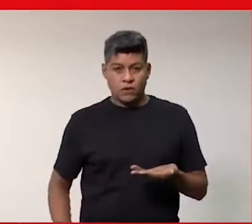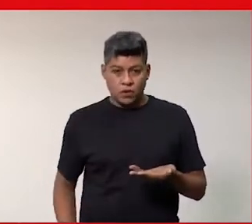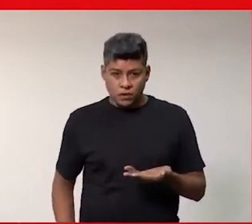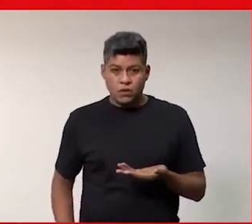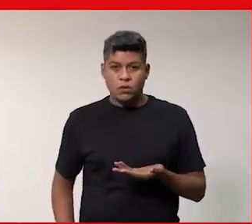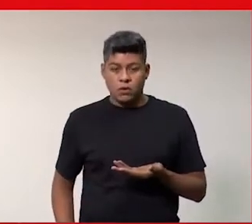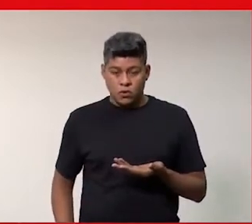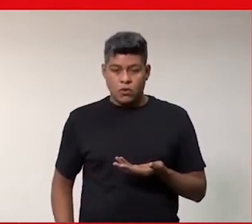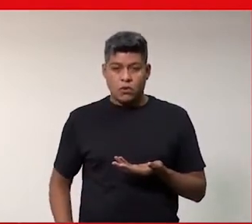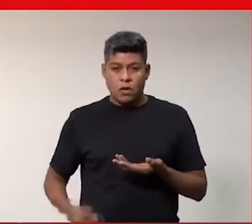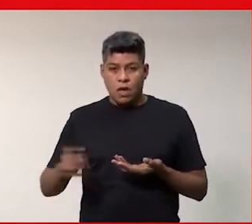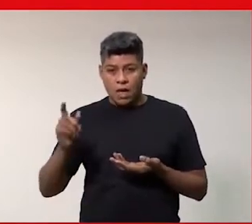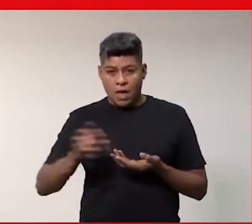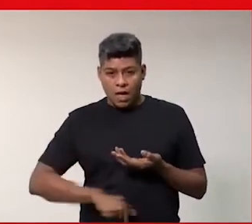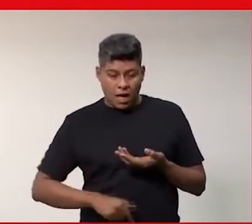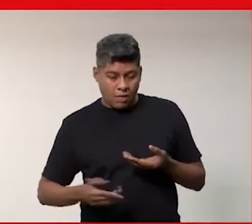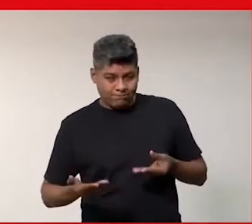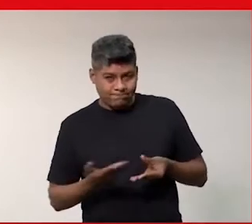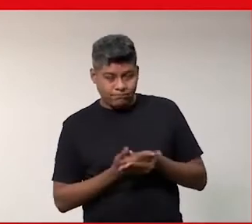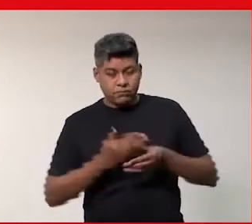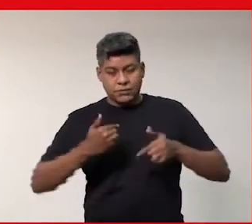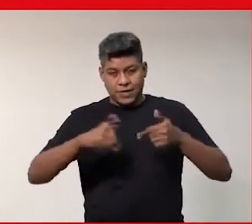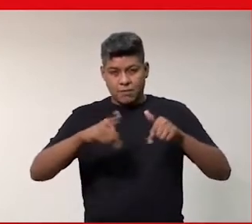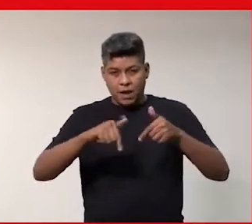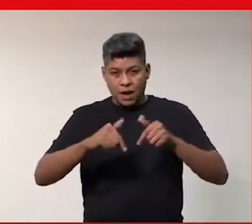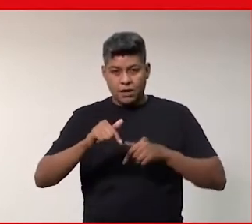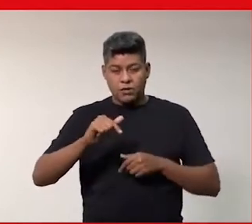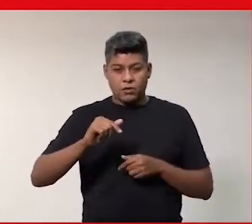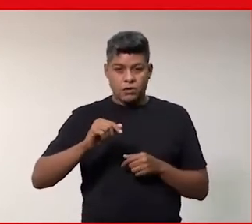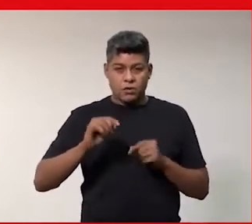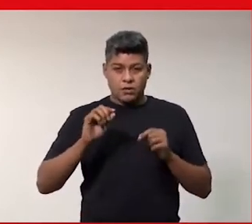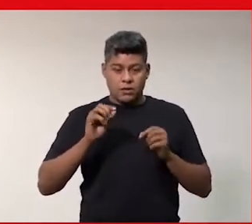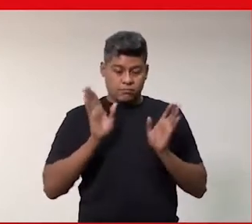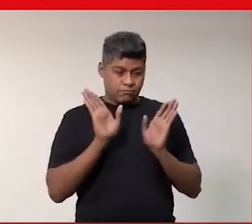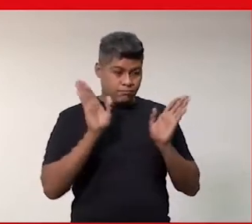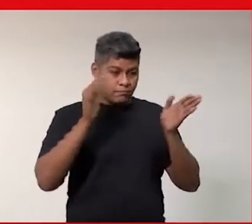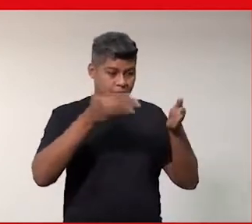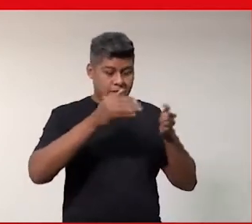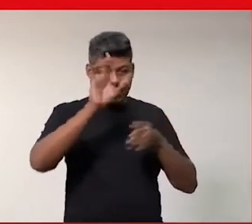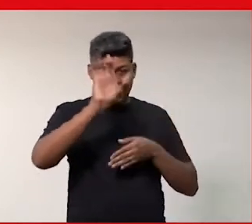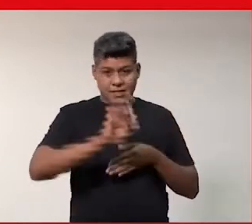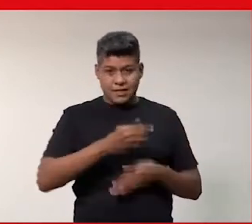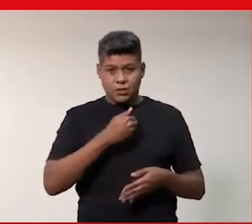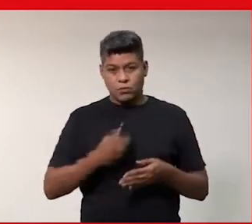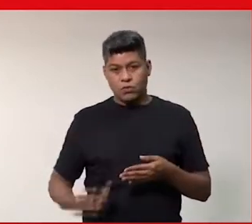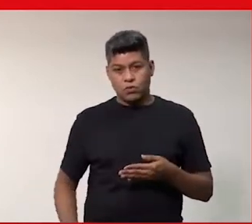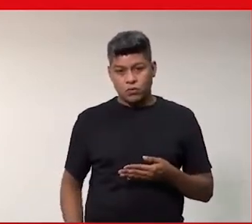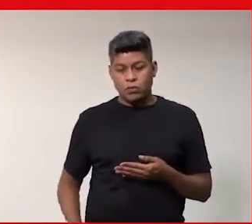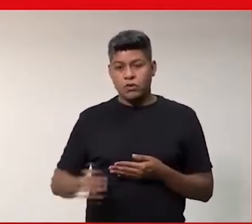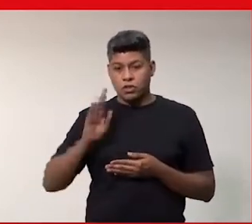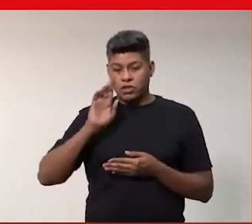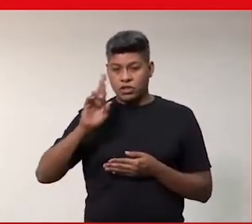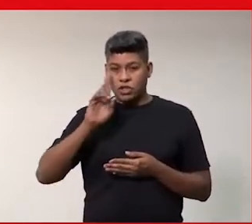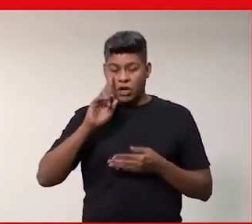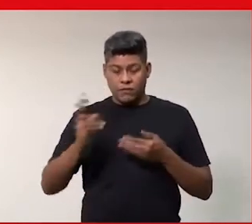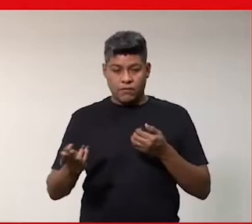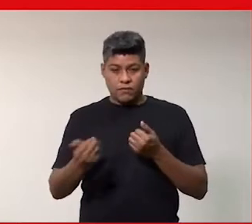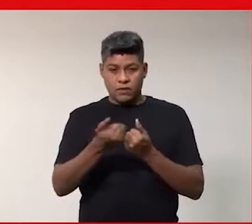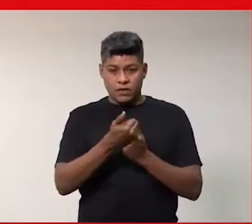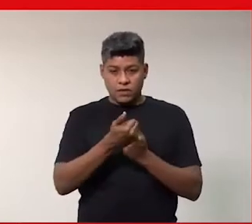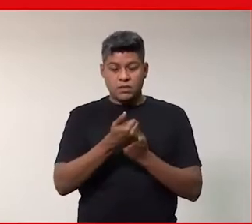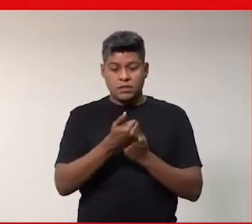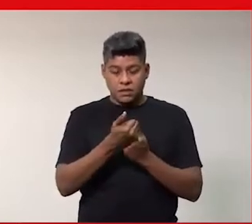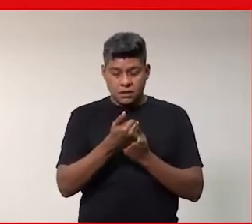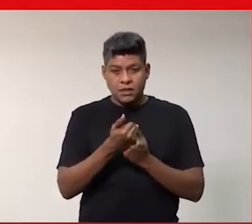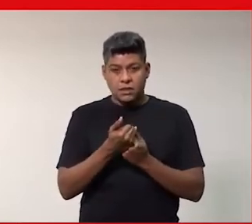procuradora regional do trabalho, especialista em direito público pelo IDP, chefa de gabinete da vice-procuradora geral do